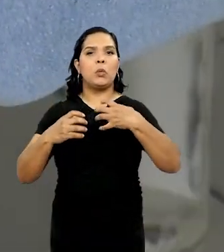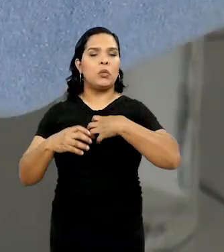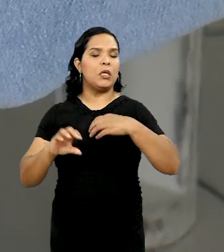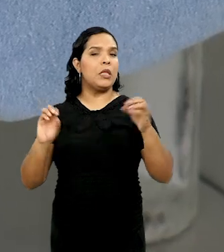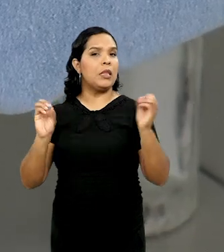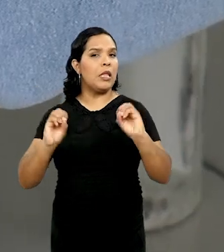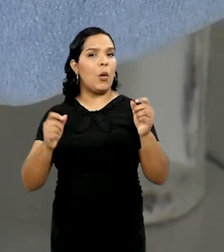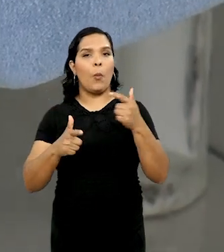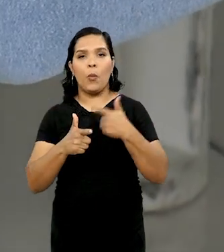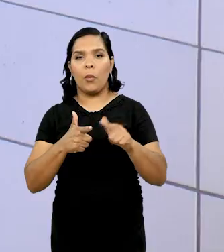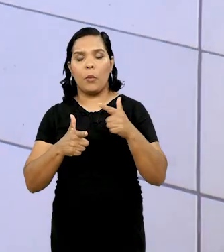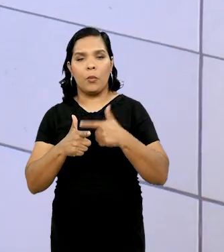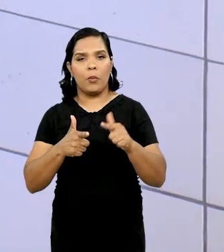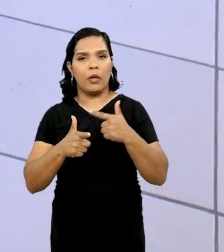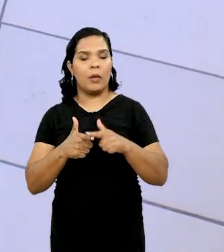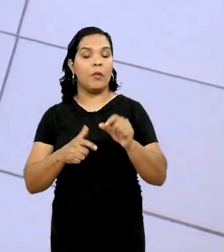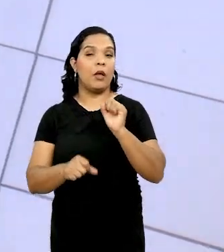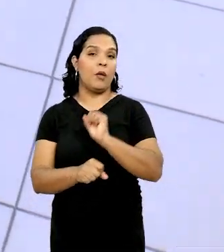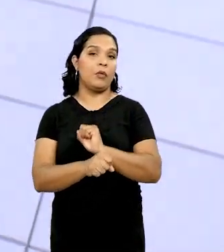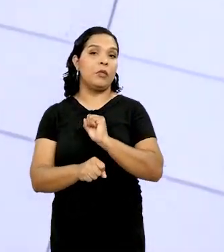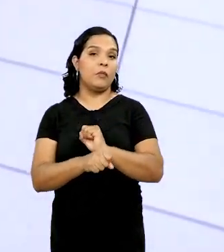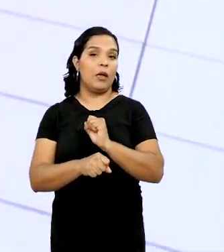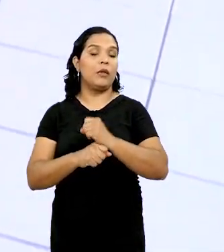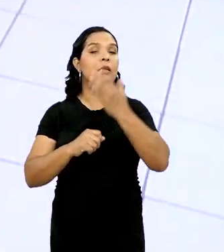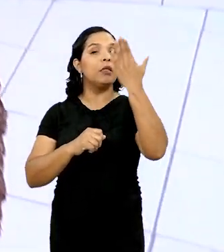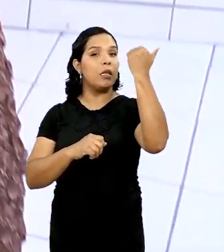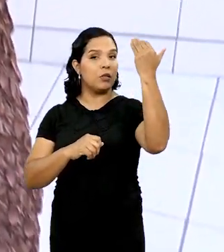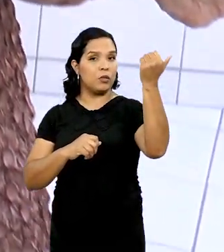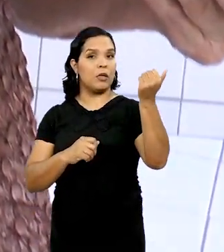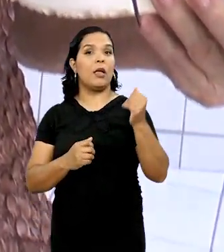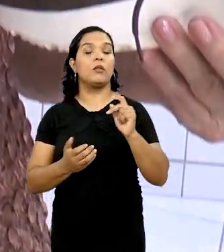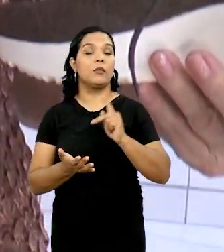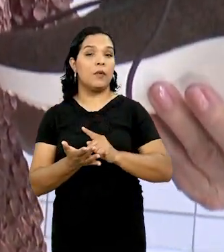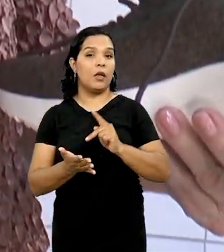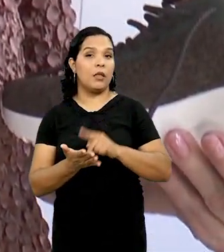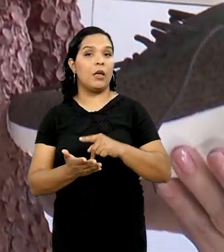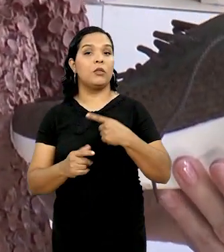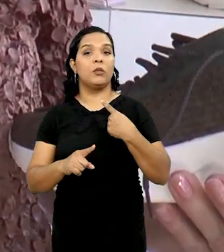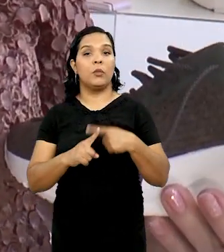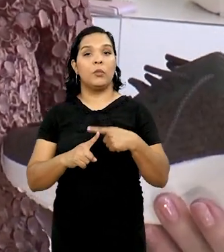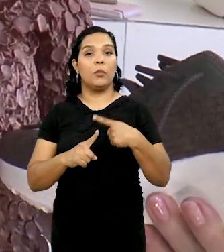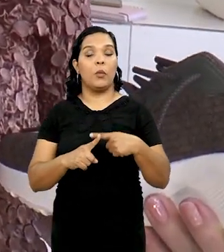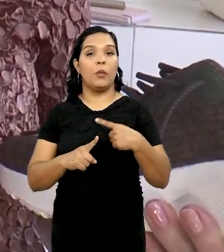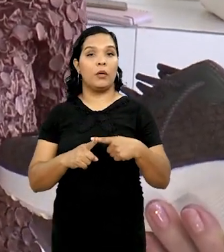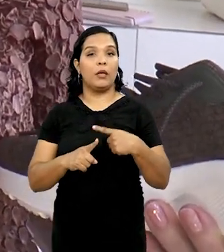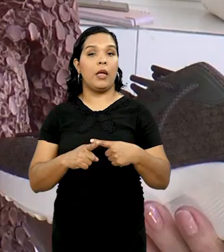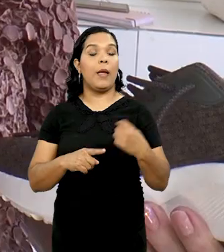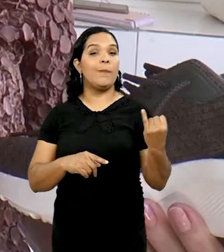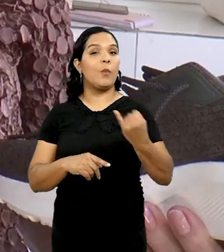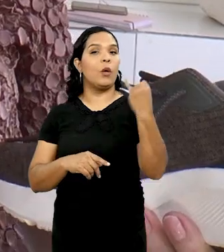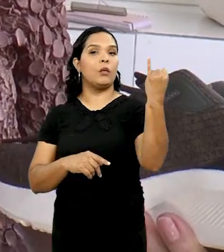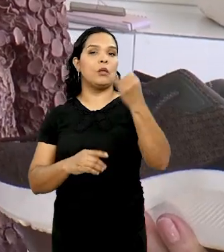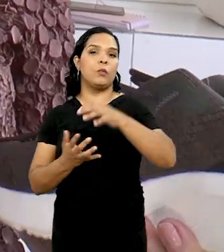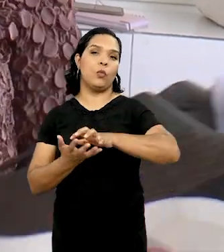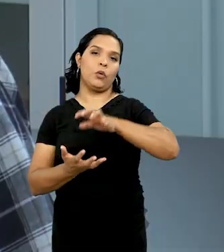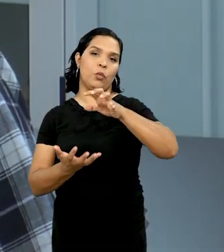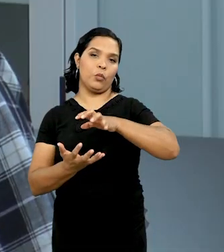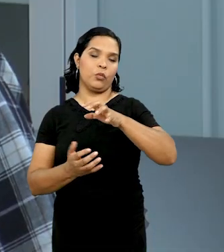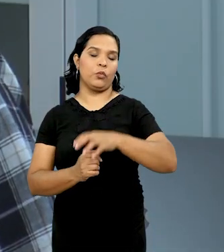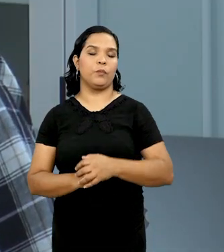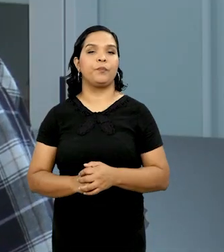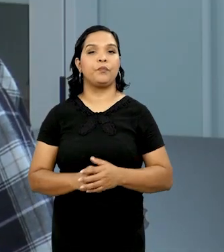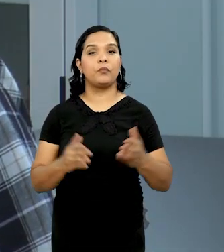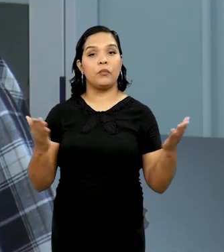não senti nenhum problema. E espero que vocês tenham muito sucesso mesmo, porque isso é imprescindível para o idoso.